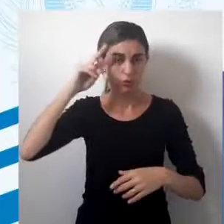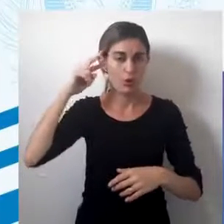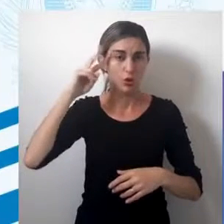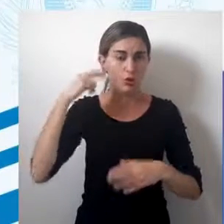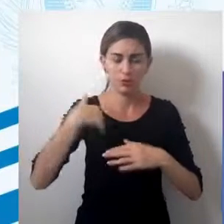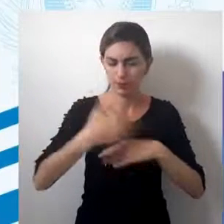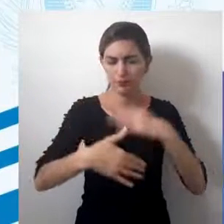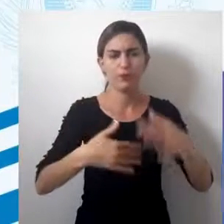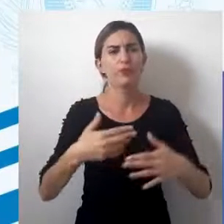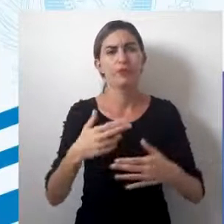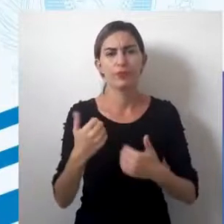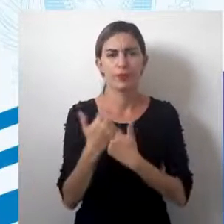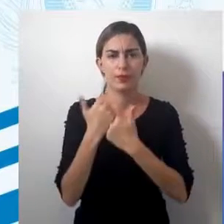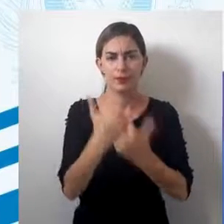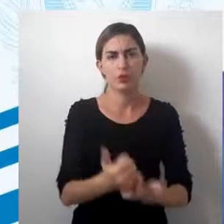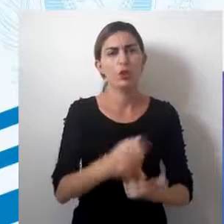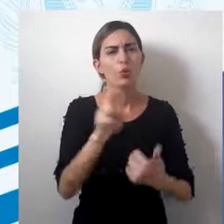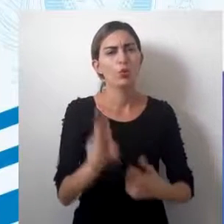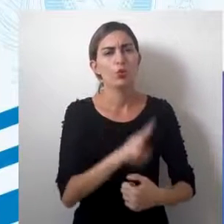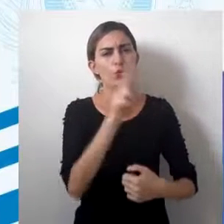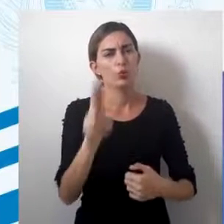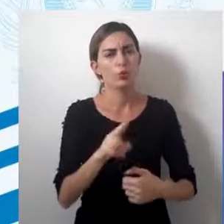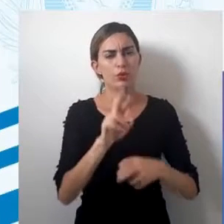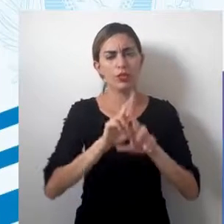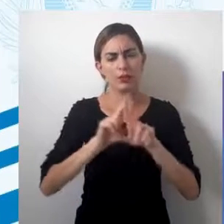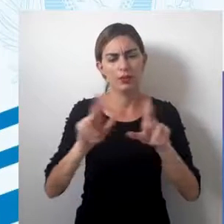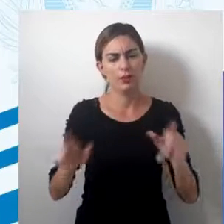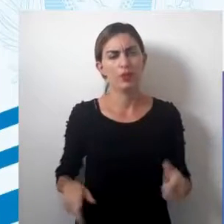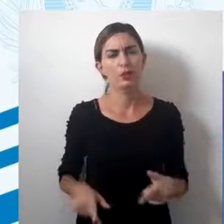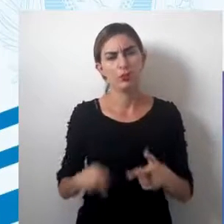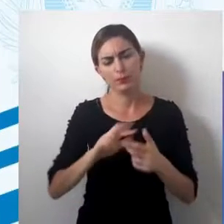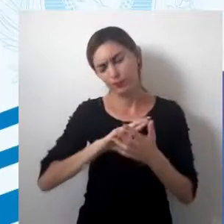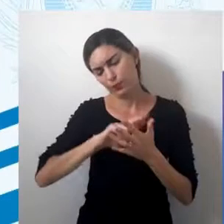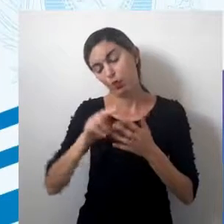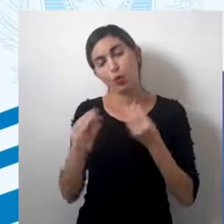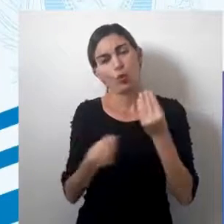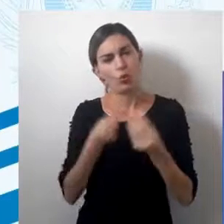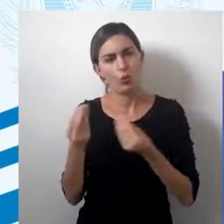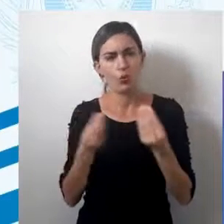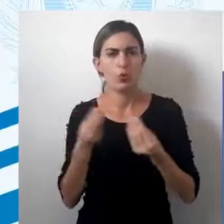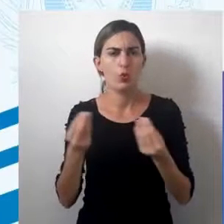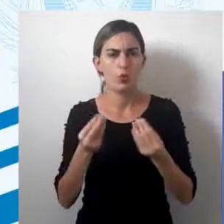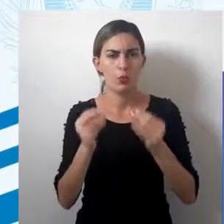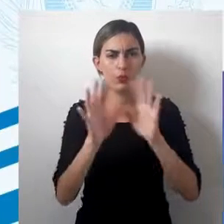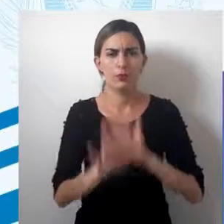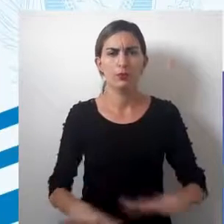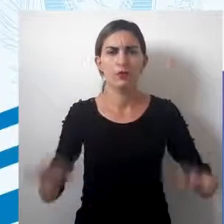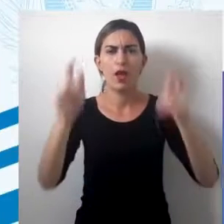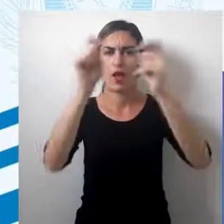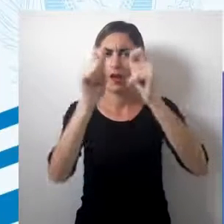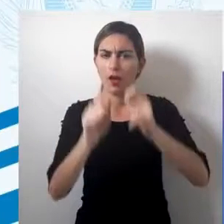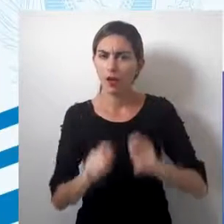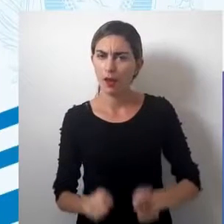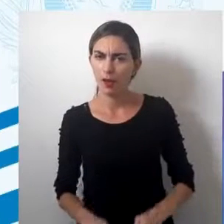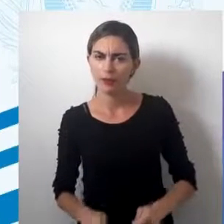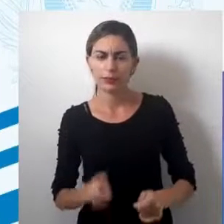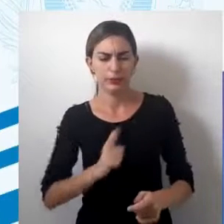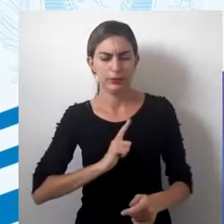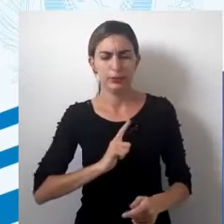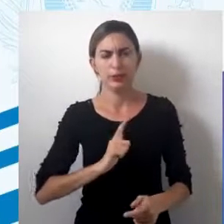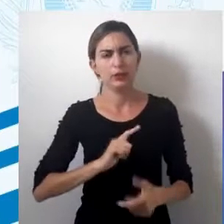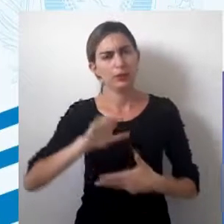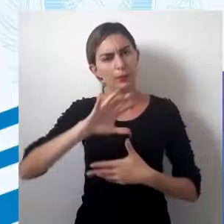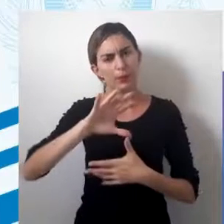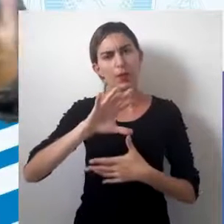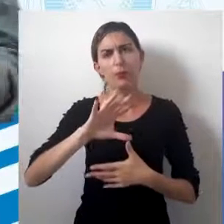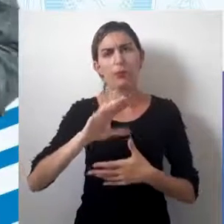representações cartográficas passaram a ser utilizadas para diversos fins, como a abrangência artística, então a gente tinha